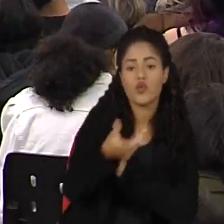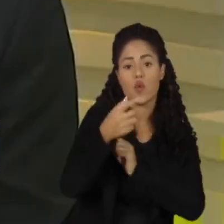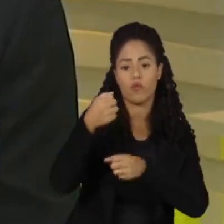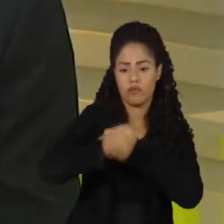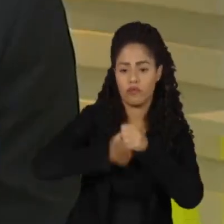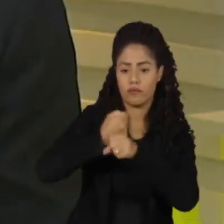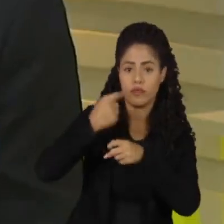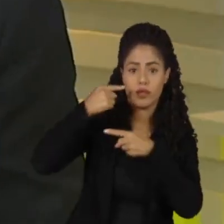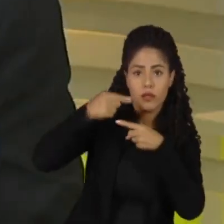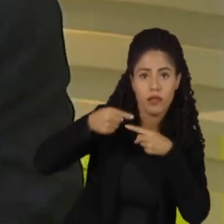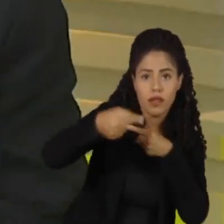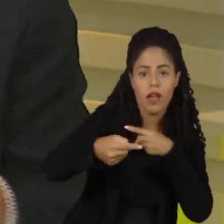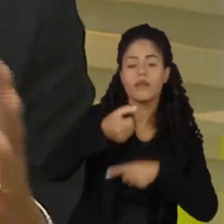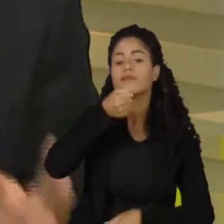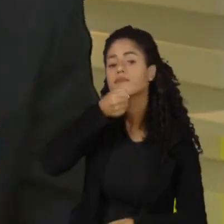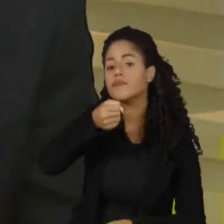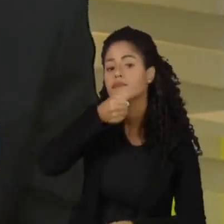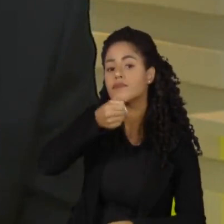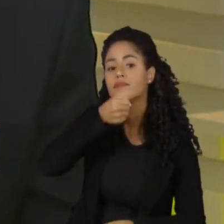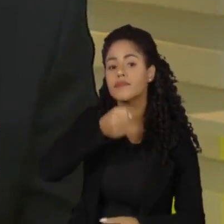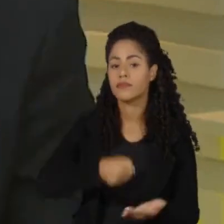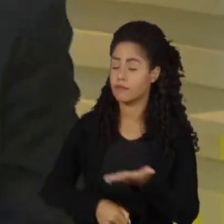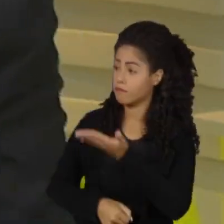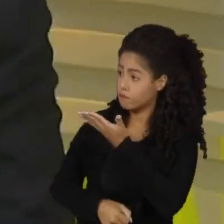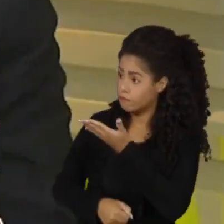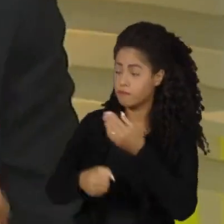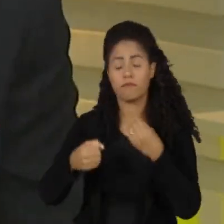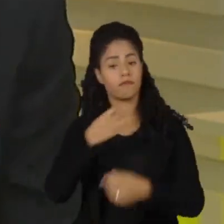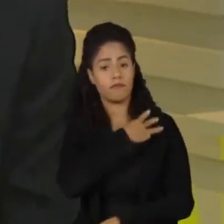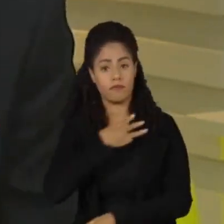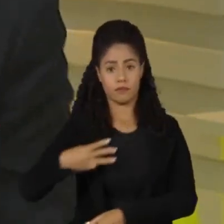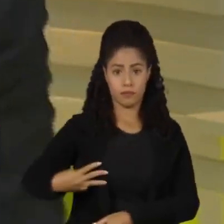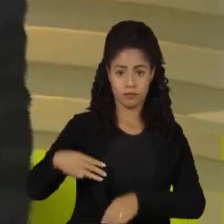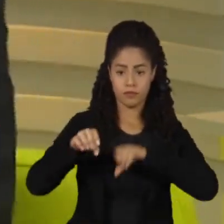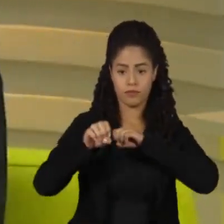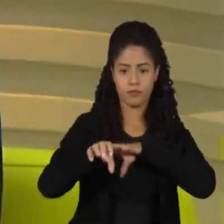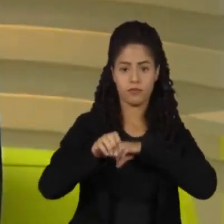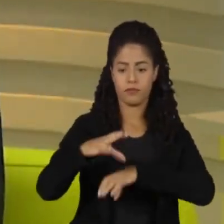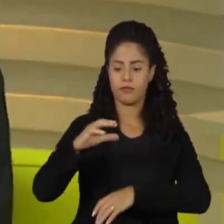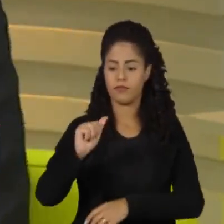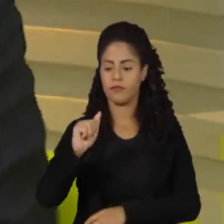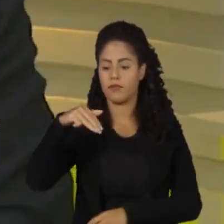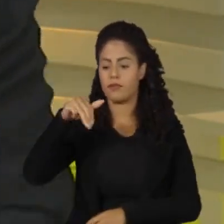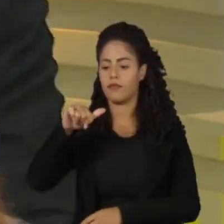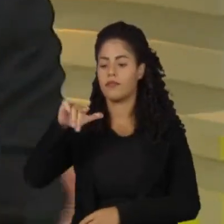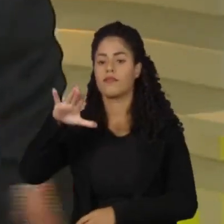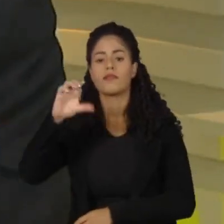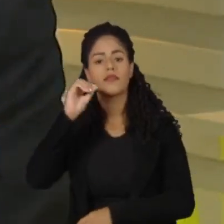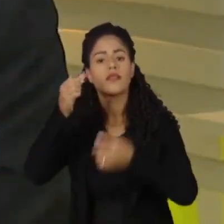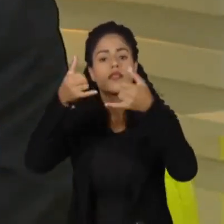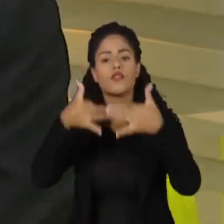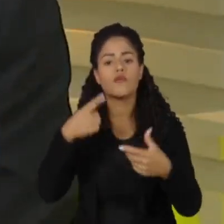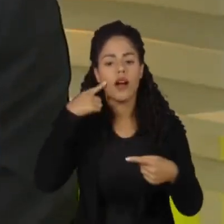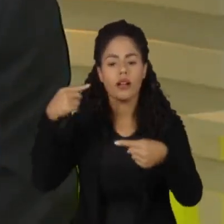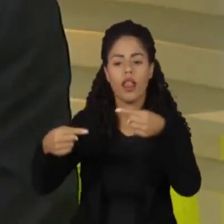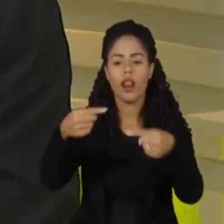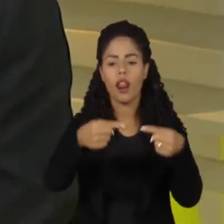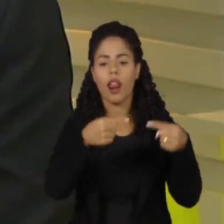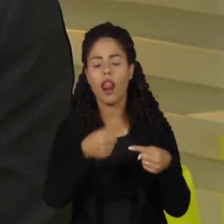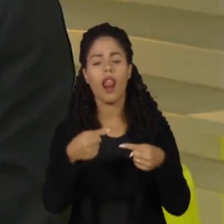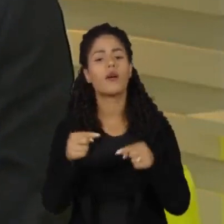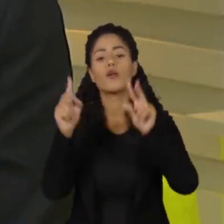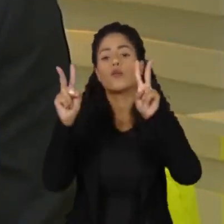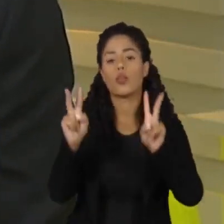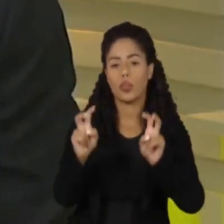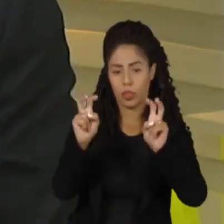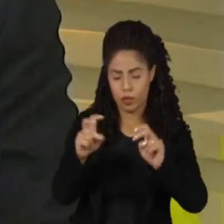vem. Em entrevista à TV Verdes Mares, o ministro da Educação, Camilo Santana, diz que será feito um debate para discutir